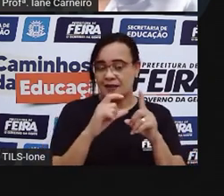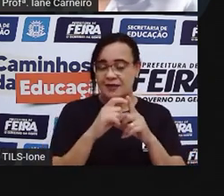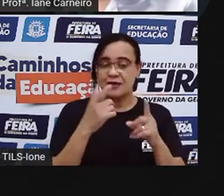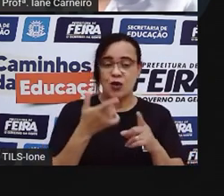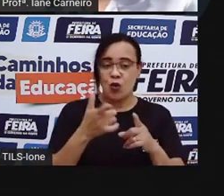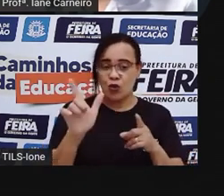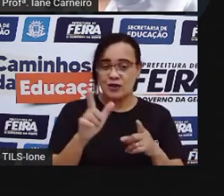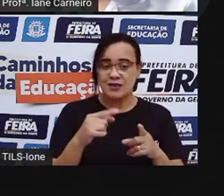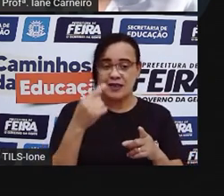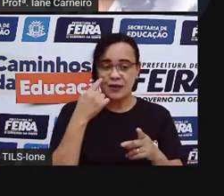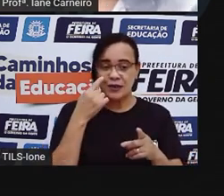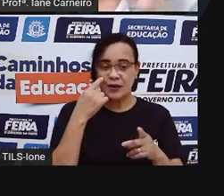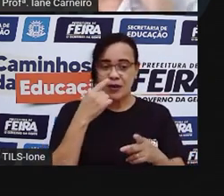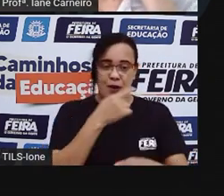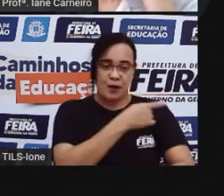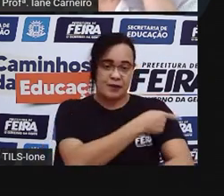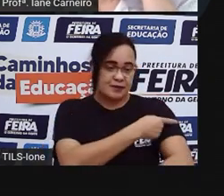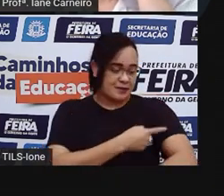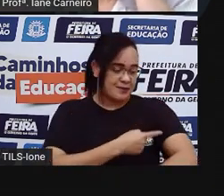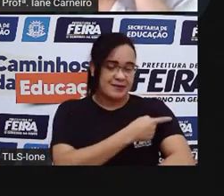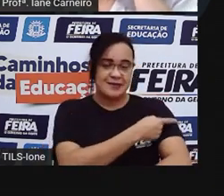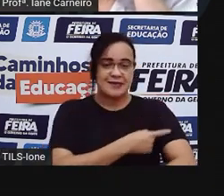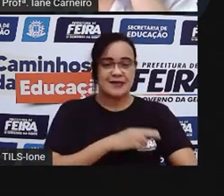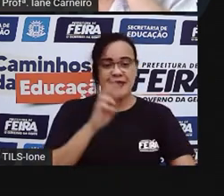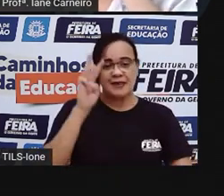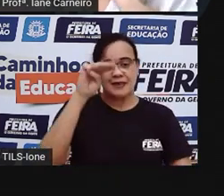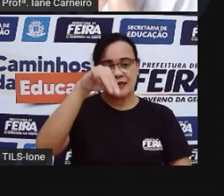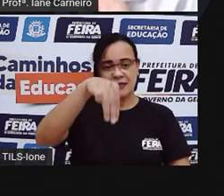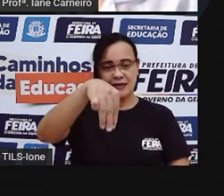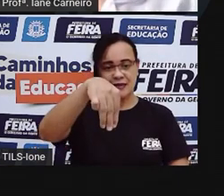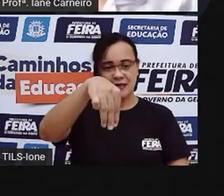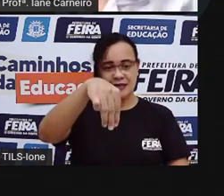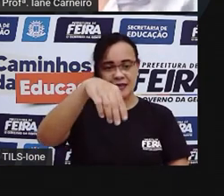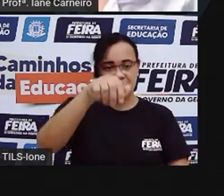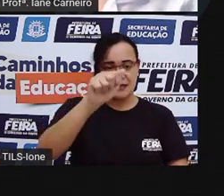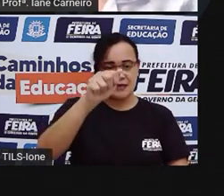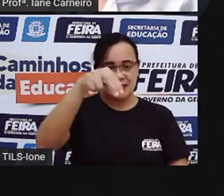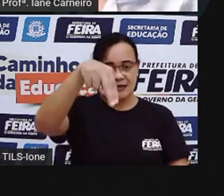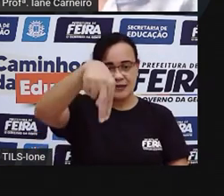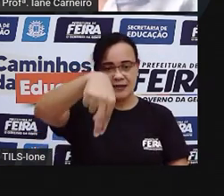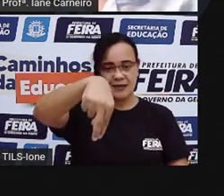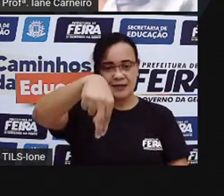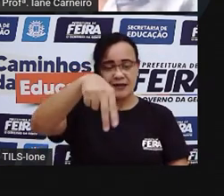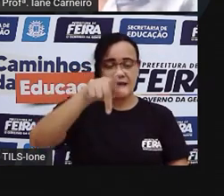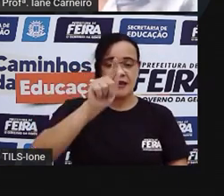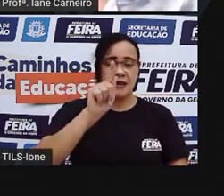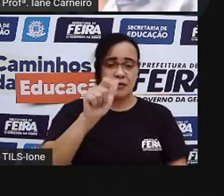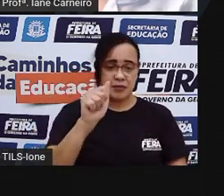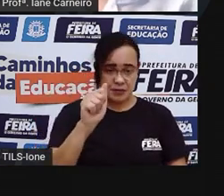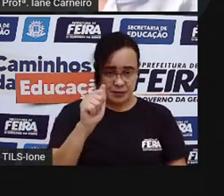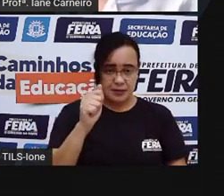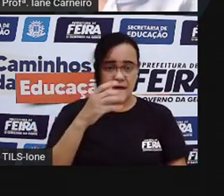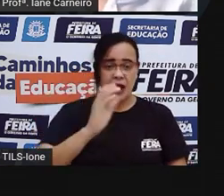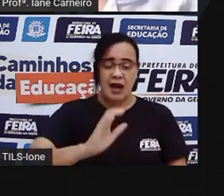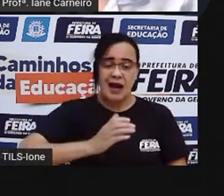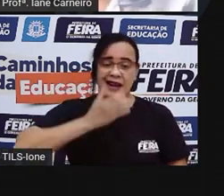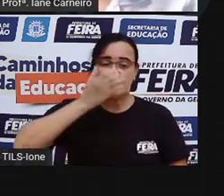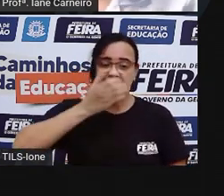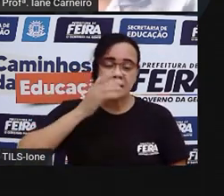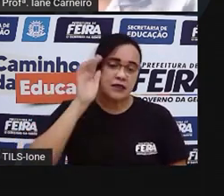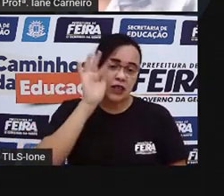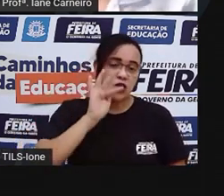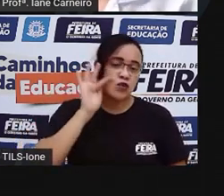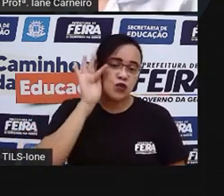palavra Manga Né? Que tava lá Na capa do livro Então tem a manga Que é fruta Né? A fruta Bem